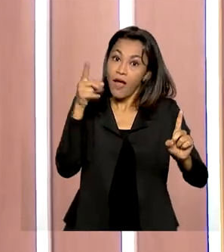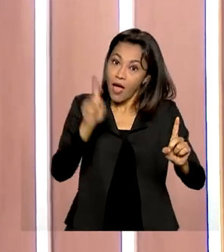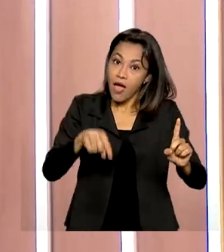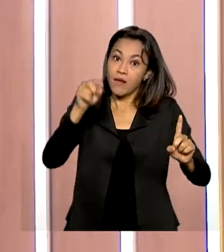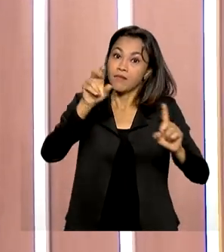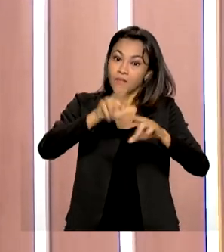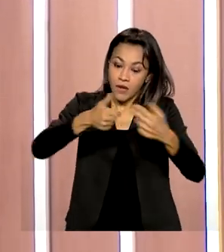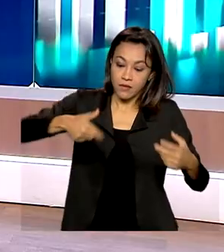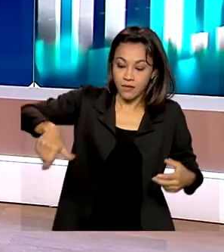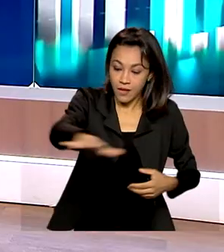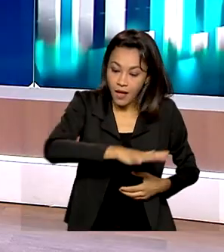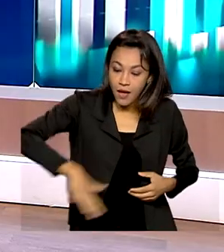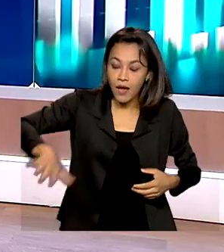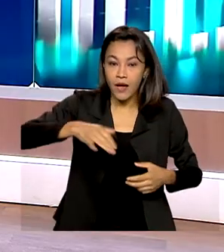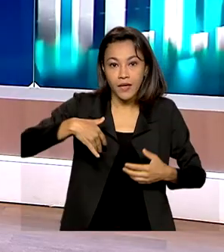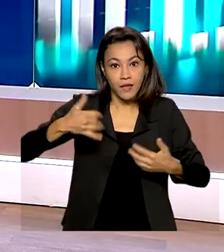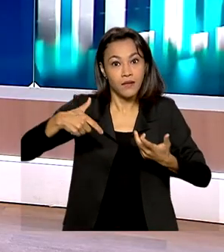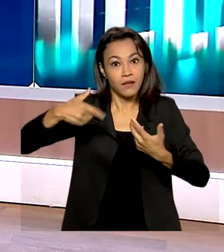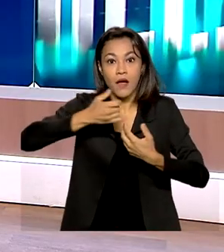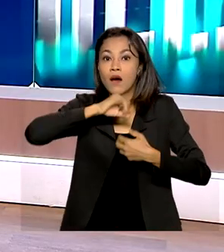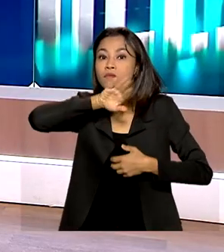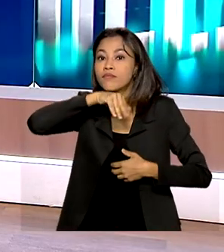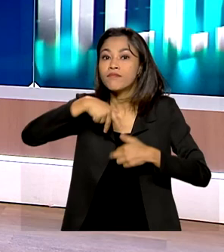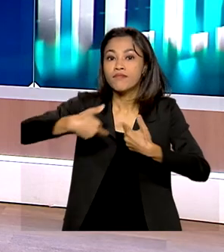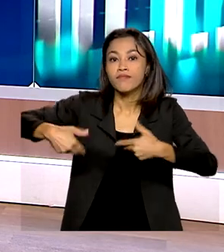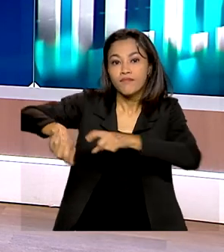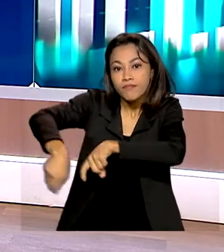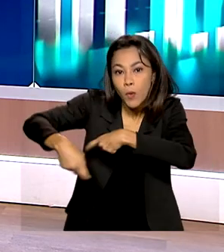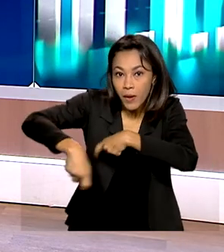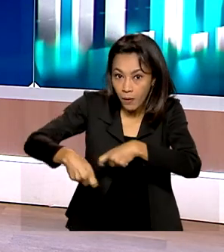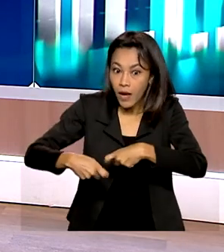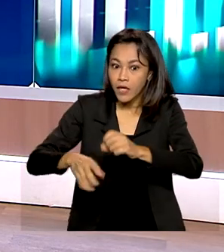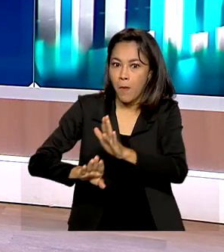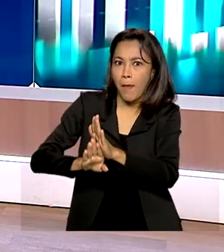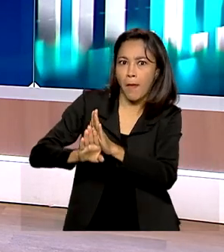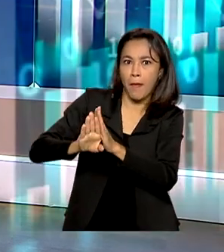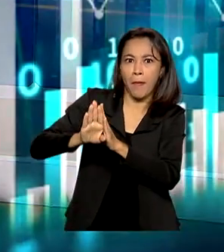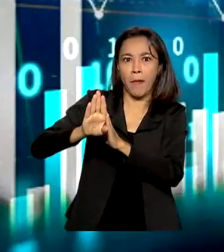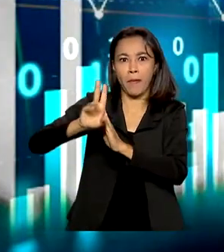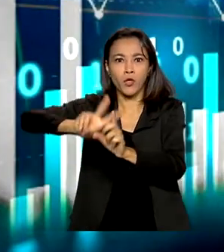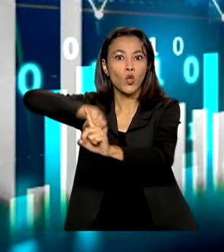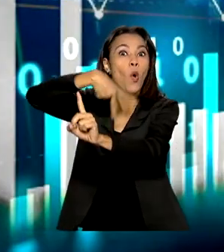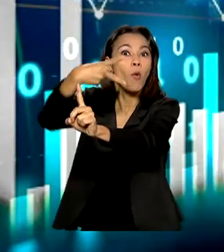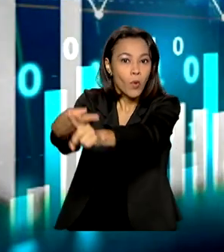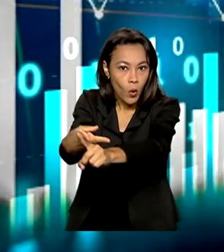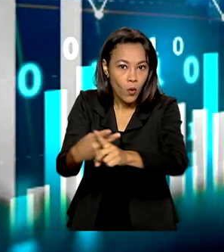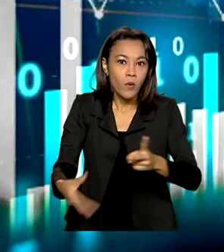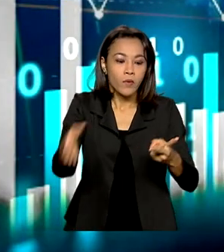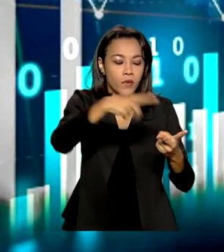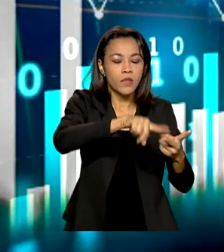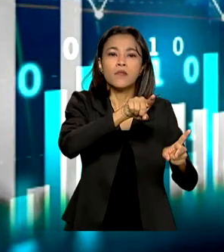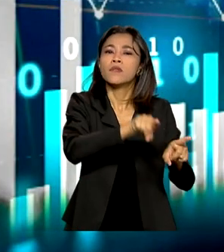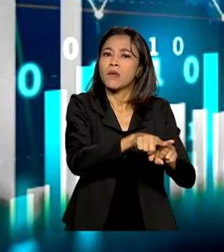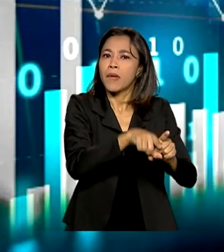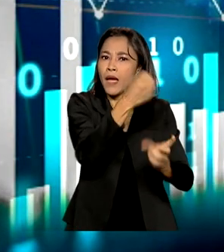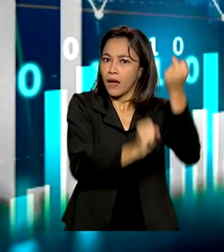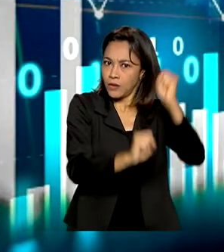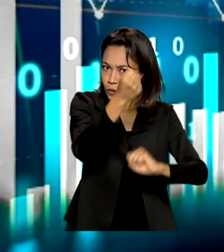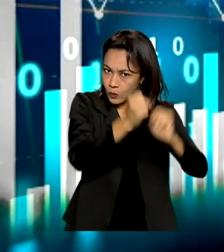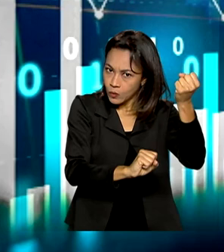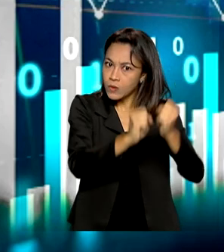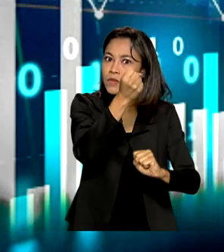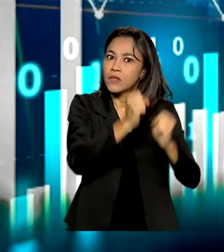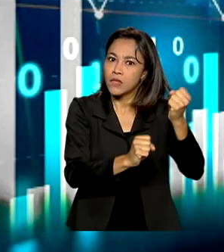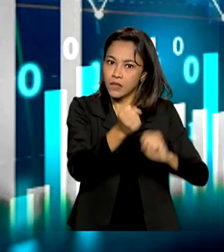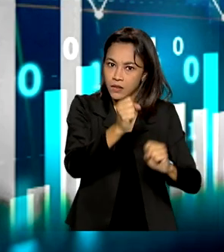agropecuário, que conseguiu praticamente dobrar as suas exportações, e o crescimento da indústria de transformação, que cresceu as exportações,